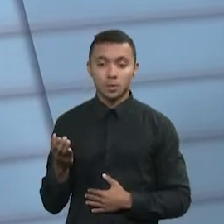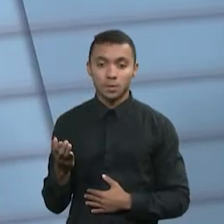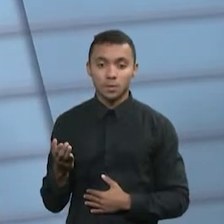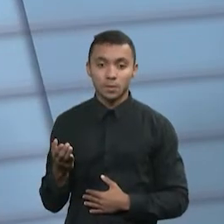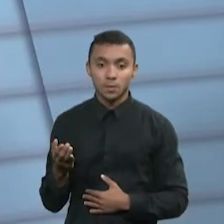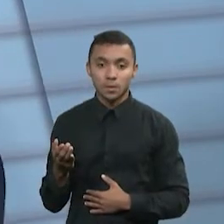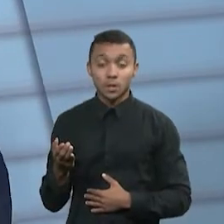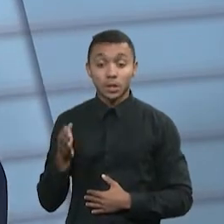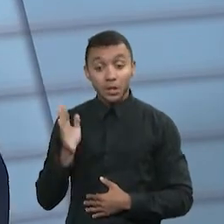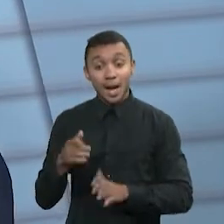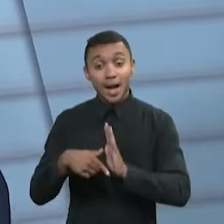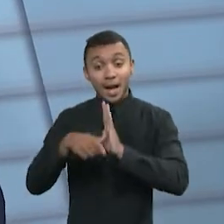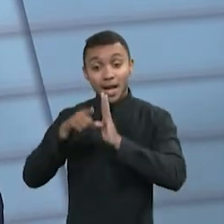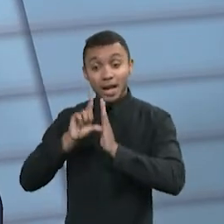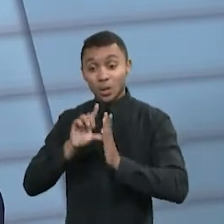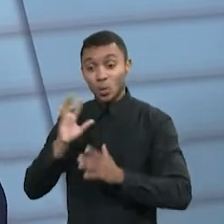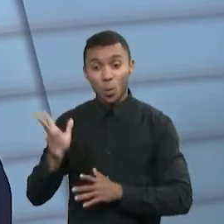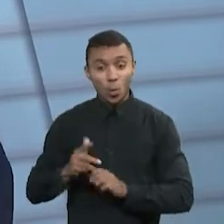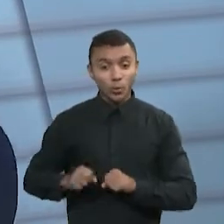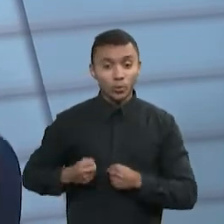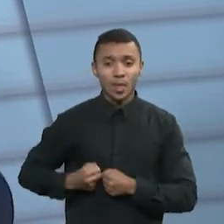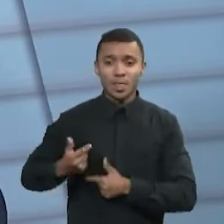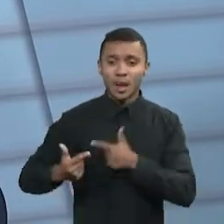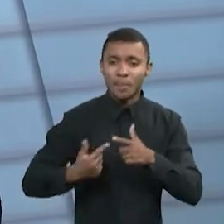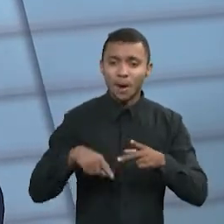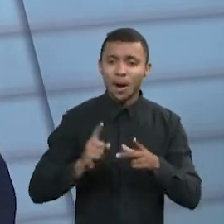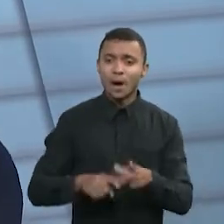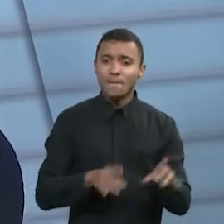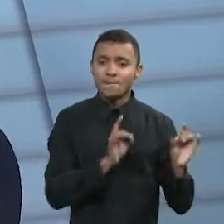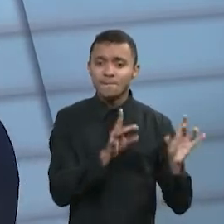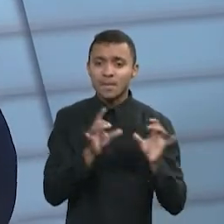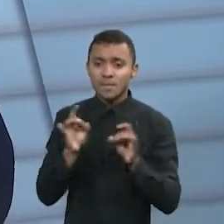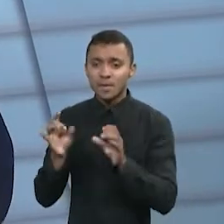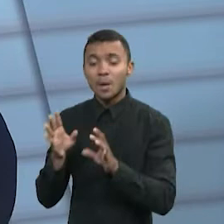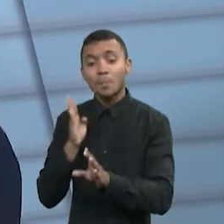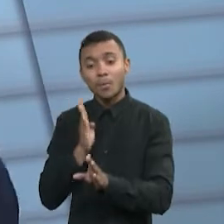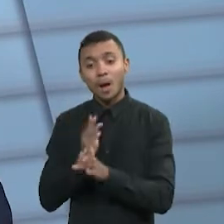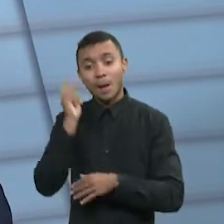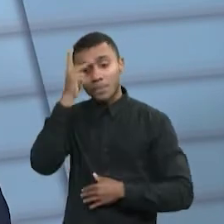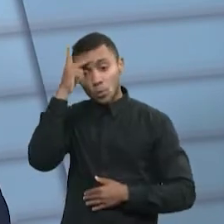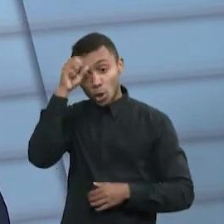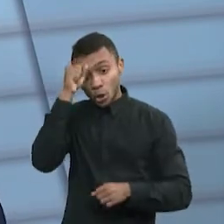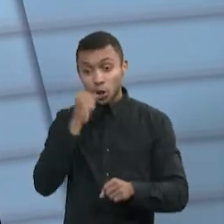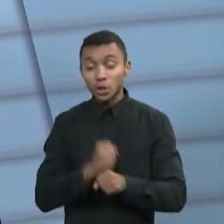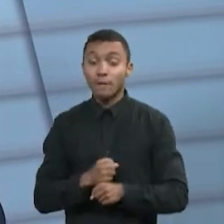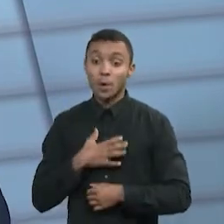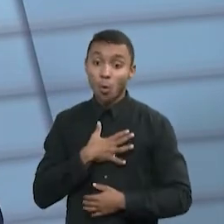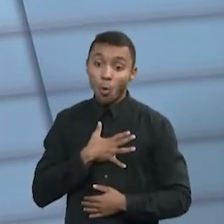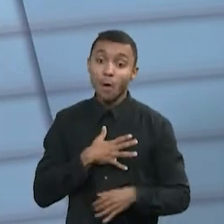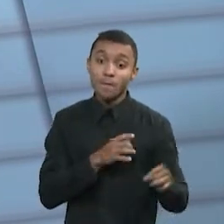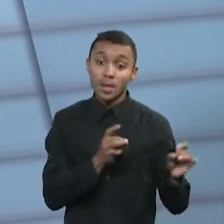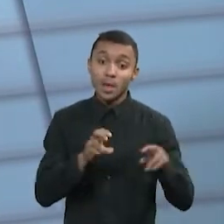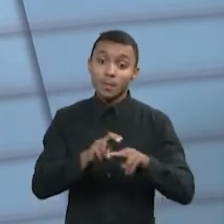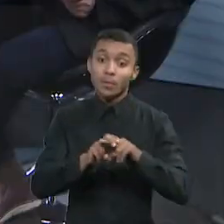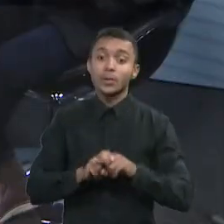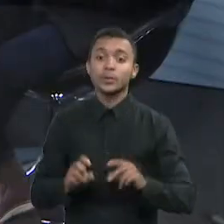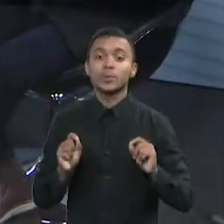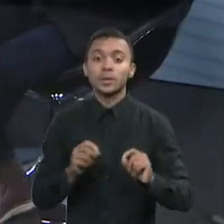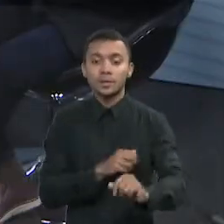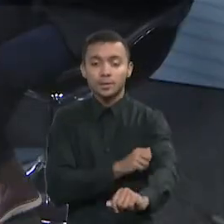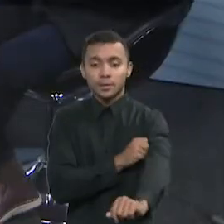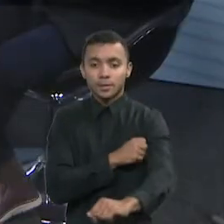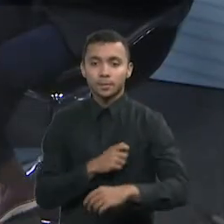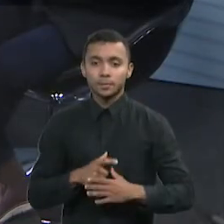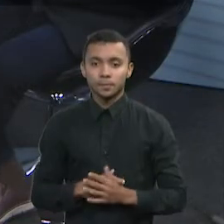todo o ganho do seu esforço, do trabalho, da venda, que é o que o empreendedor gosta de fazer. Então, é fundamental. No caso aqui dessa